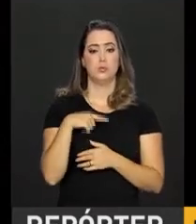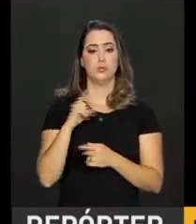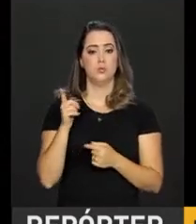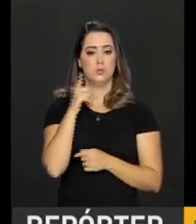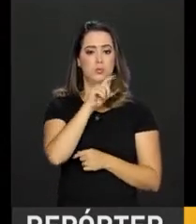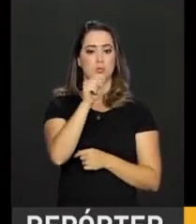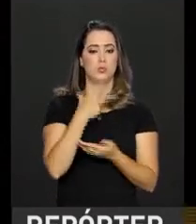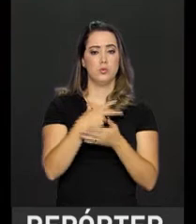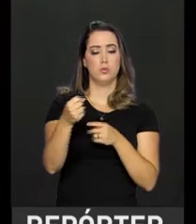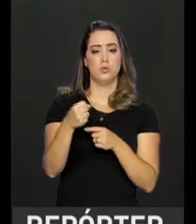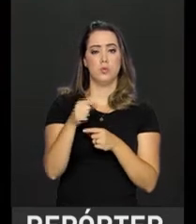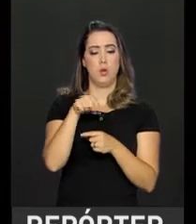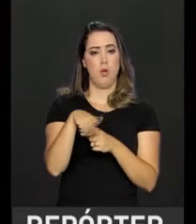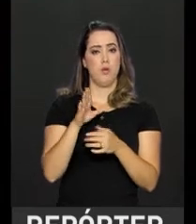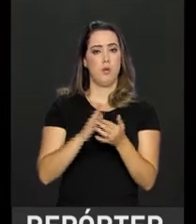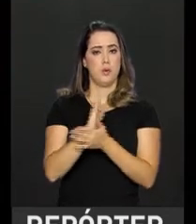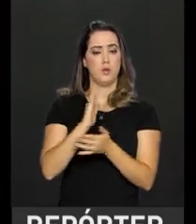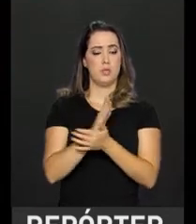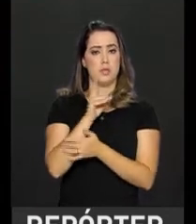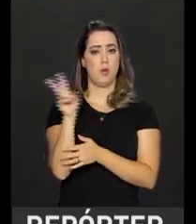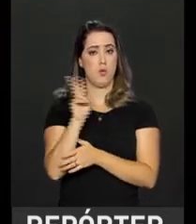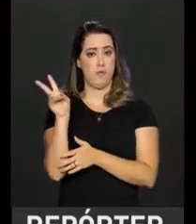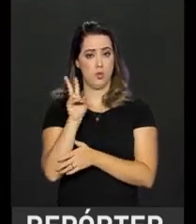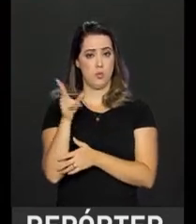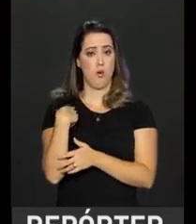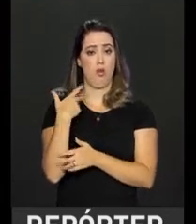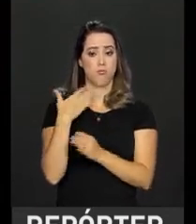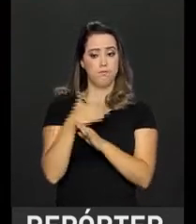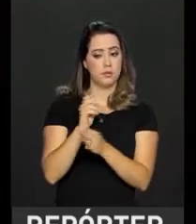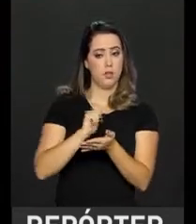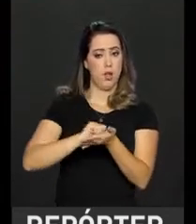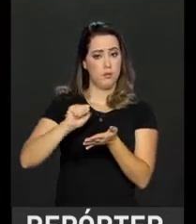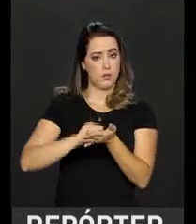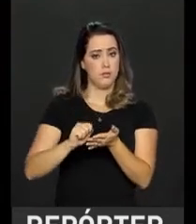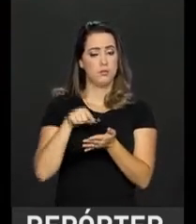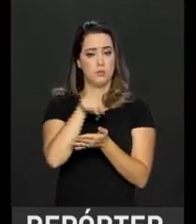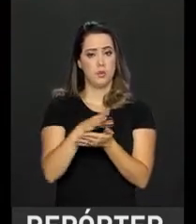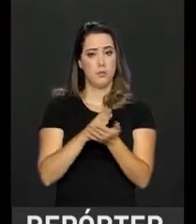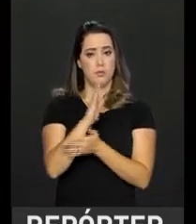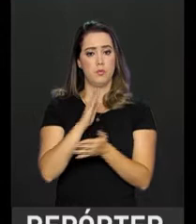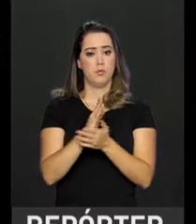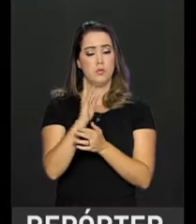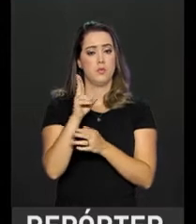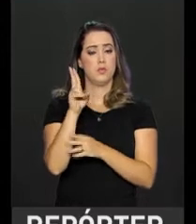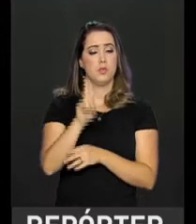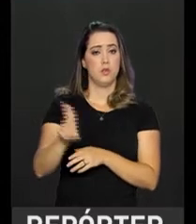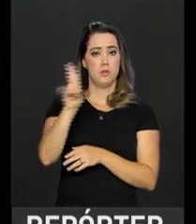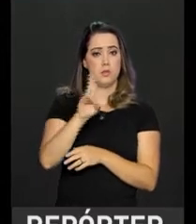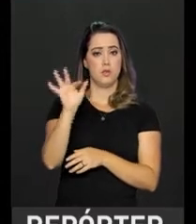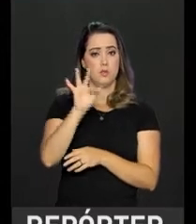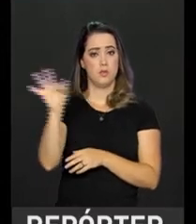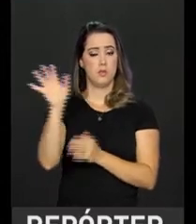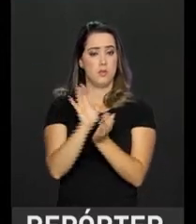obtive êxito na aprovação nos vestibulares em que me candidatei. Eu consegui ser aprovada na Universidade Federal de Pernambuco